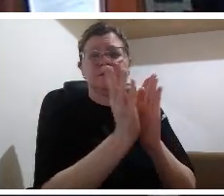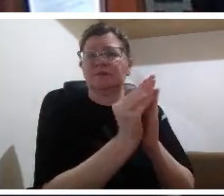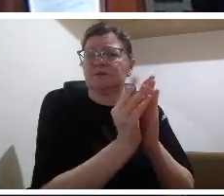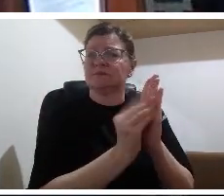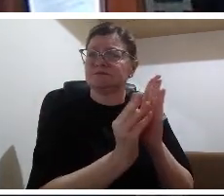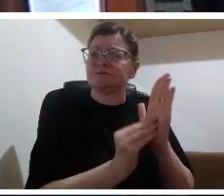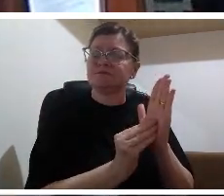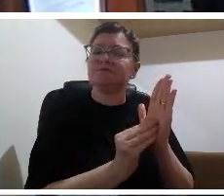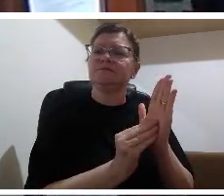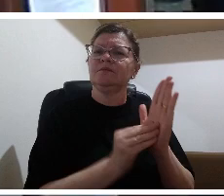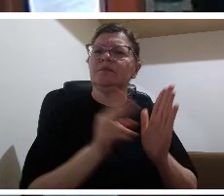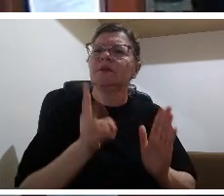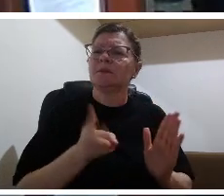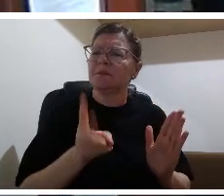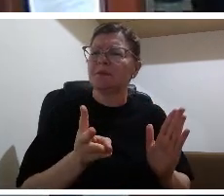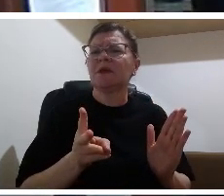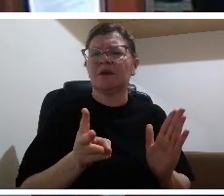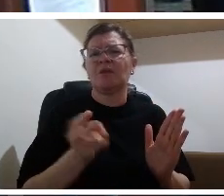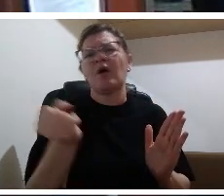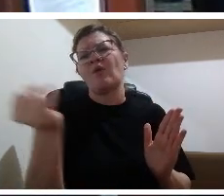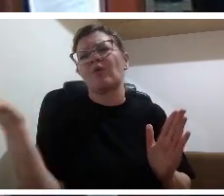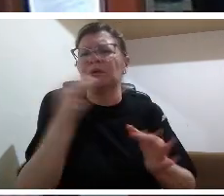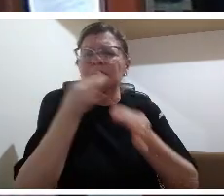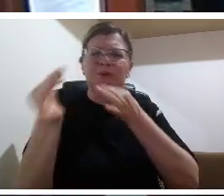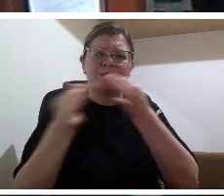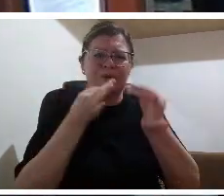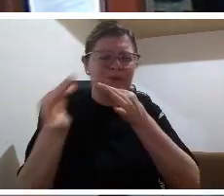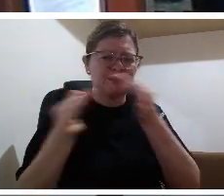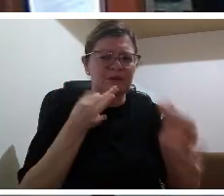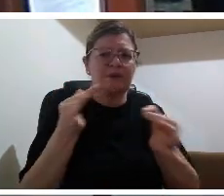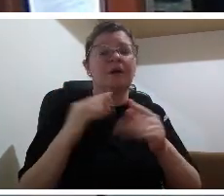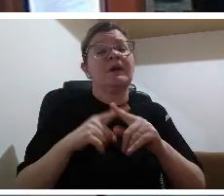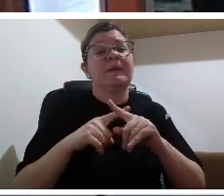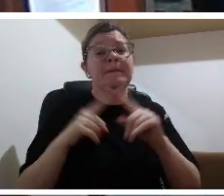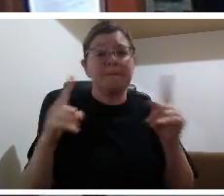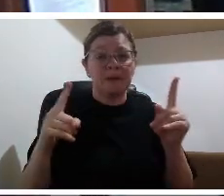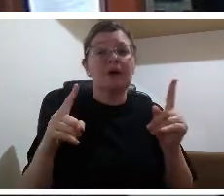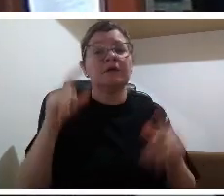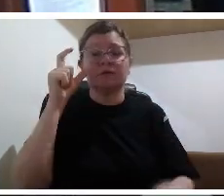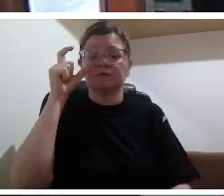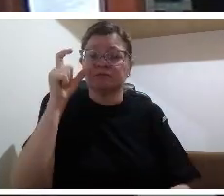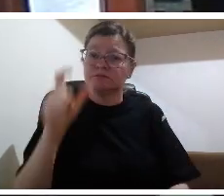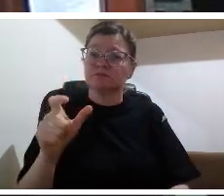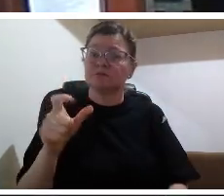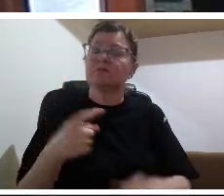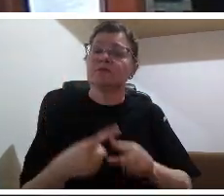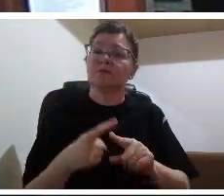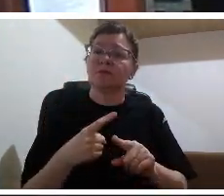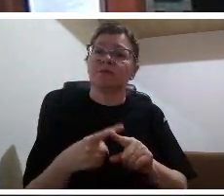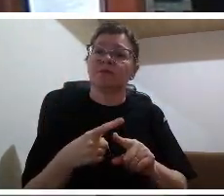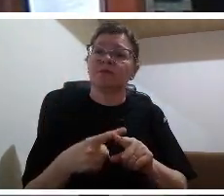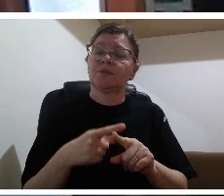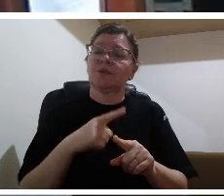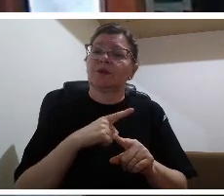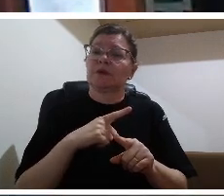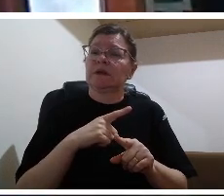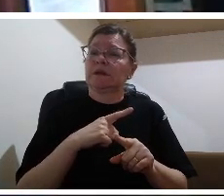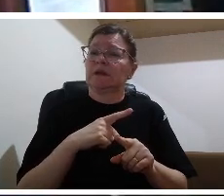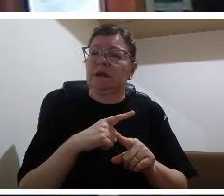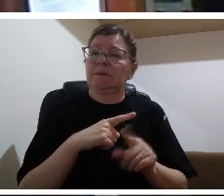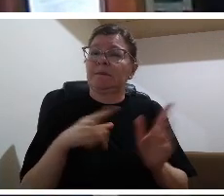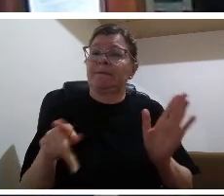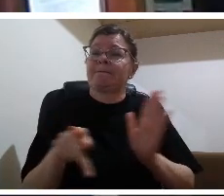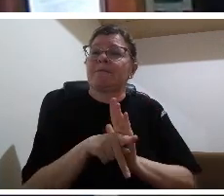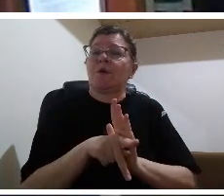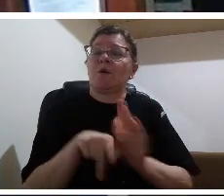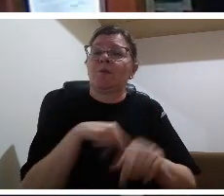um sentido de nacionalidade um sentido de nação um sentido de você ter uma base um lastro comum e depois haverá